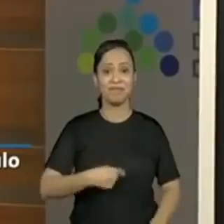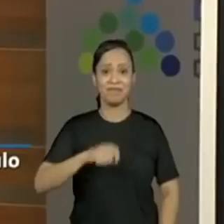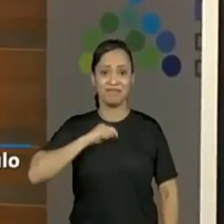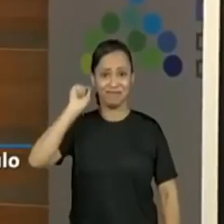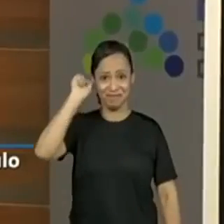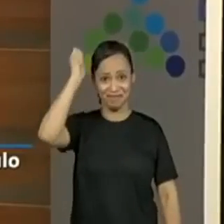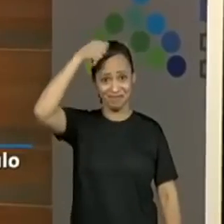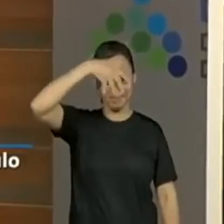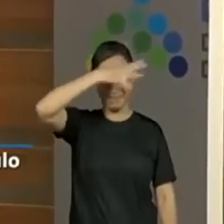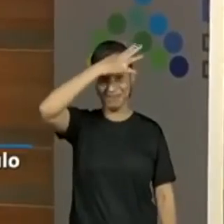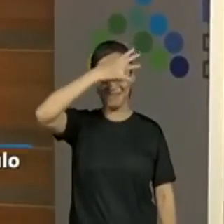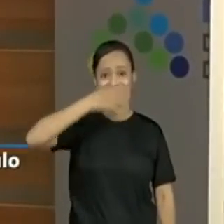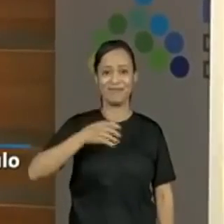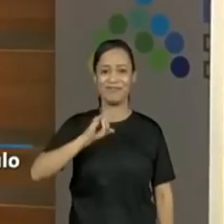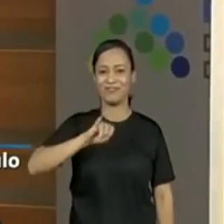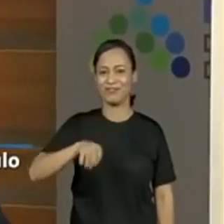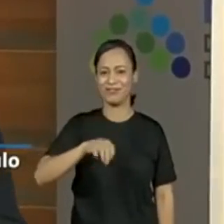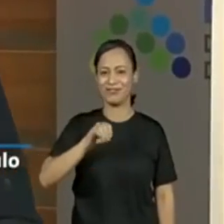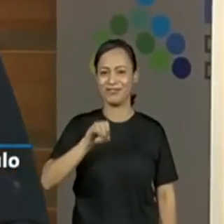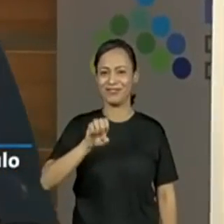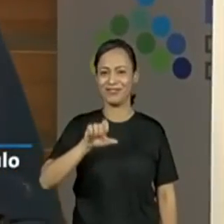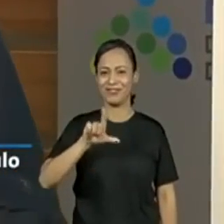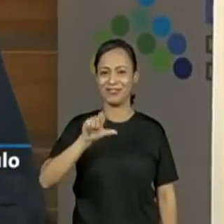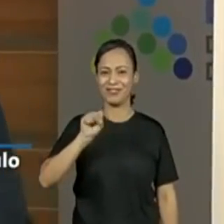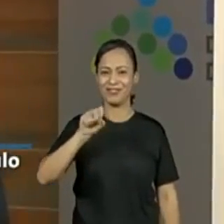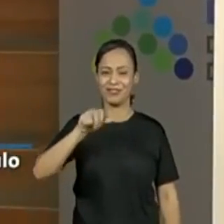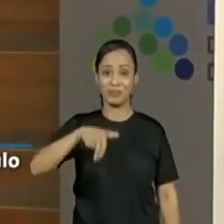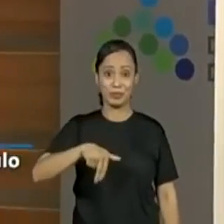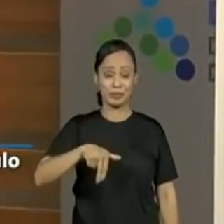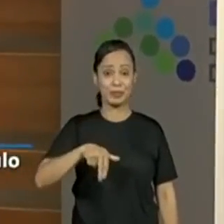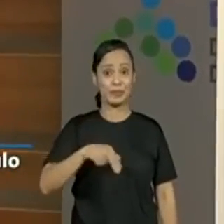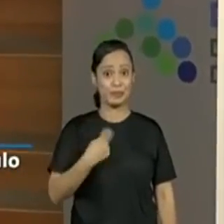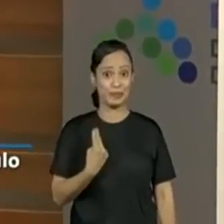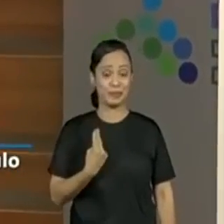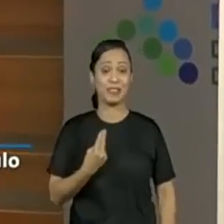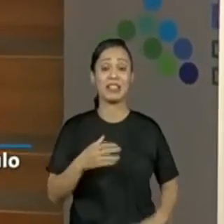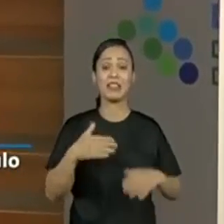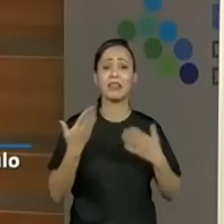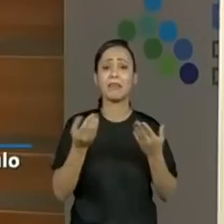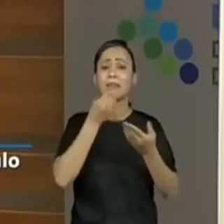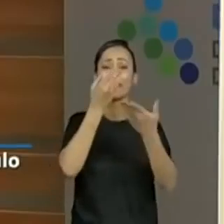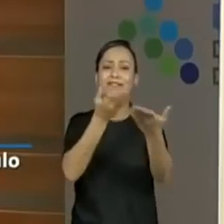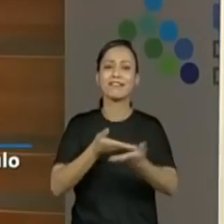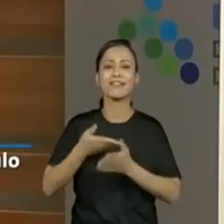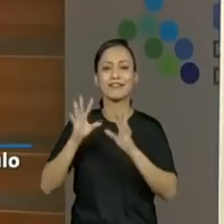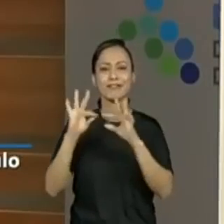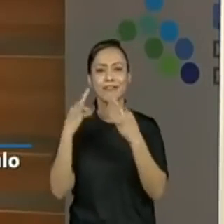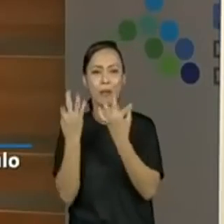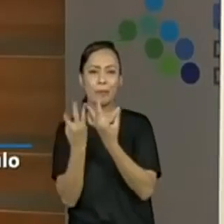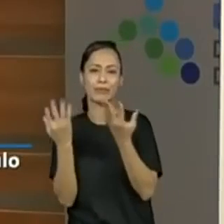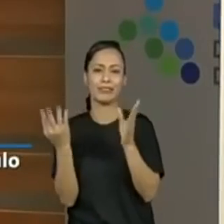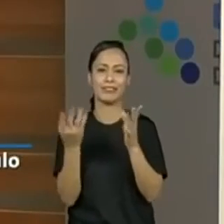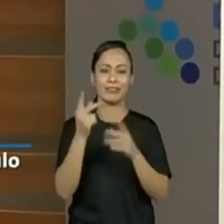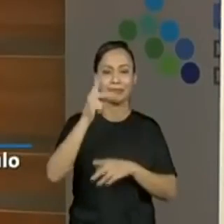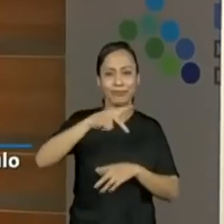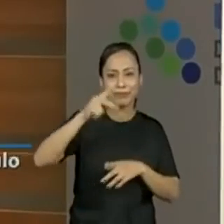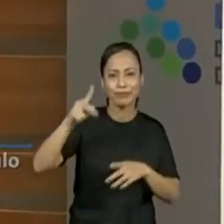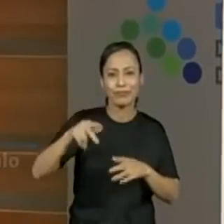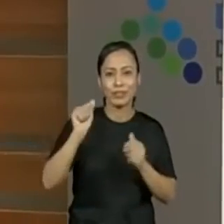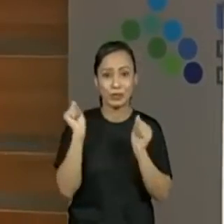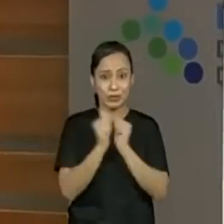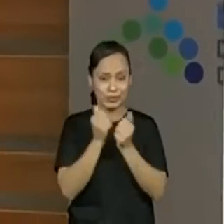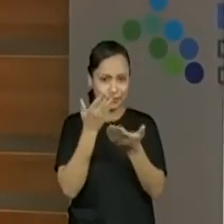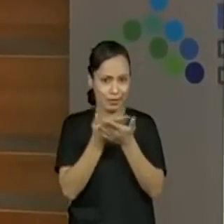estarei com vocês nesses momentos de aula de matemática. Bem-vindos também professores, pais que acompanham essa aula.